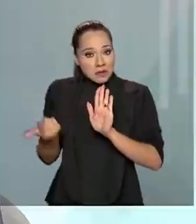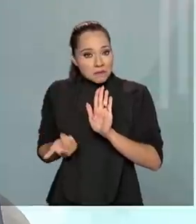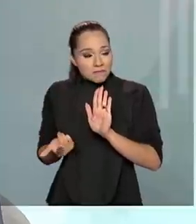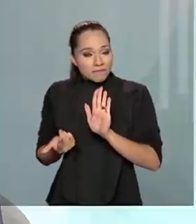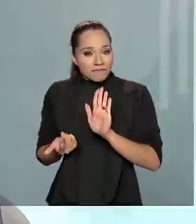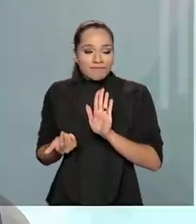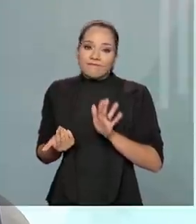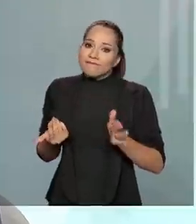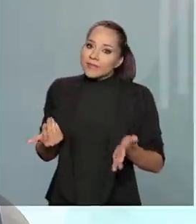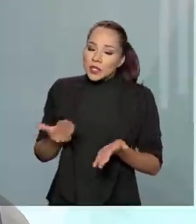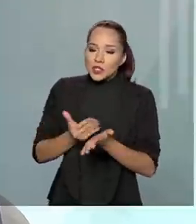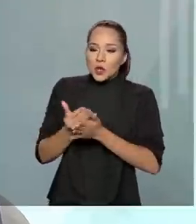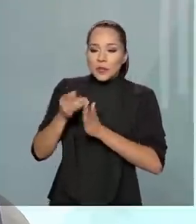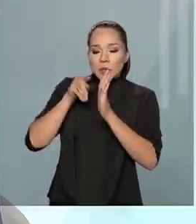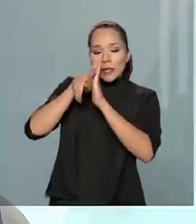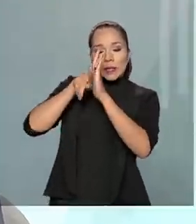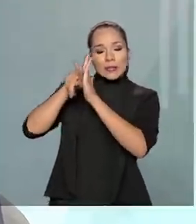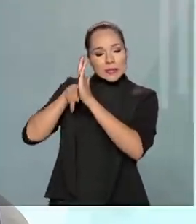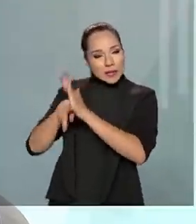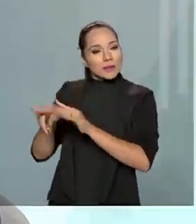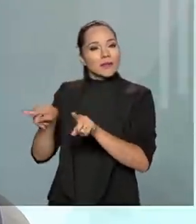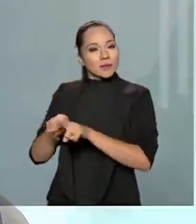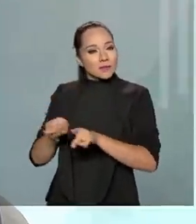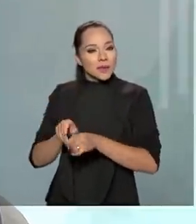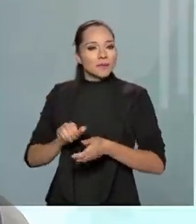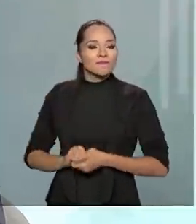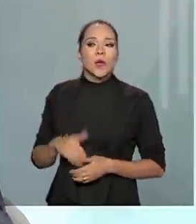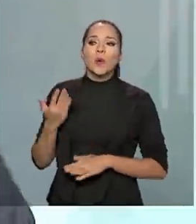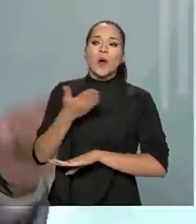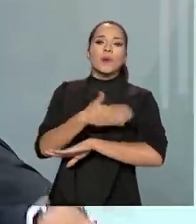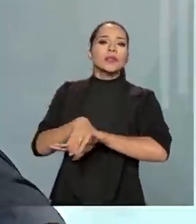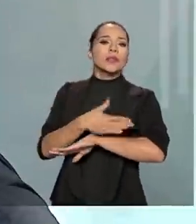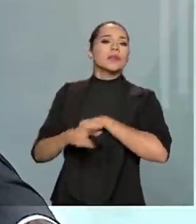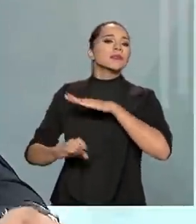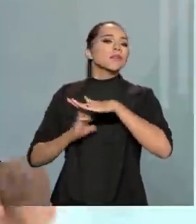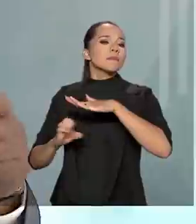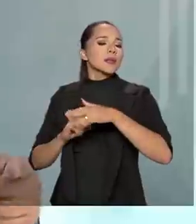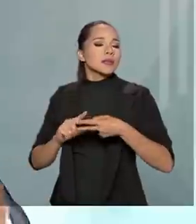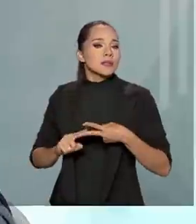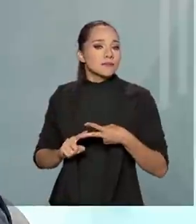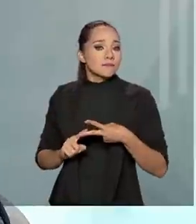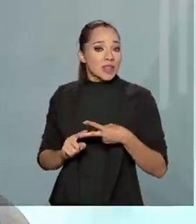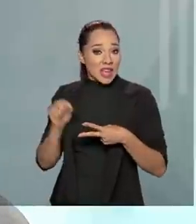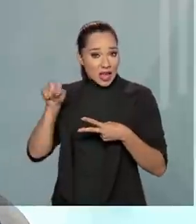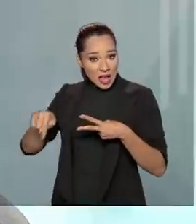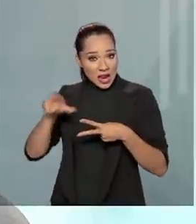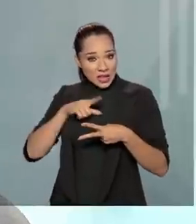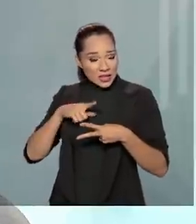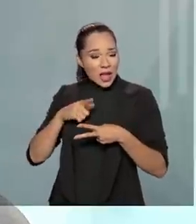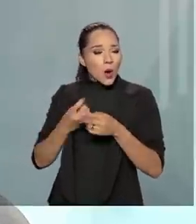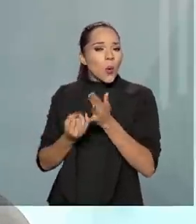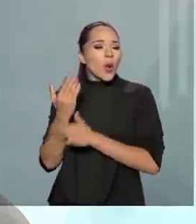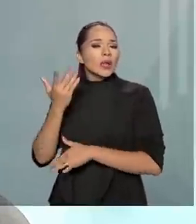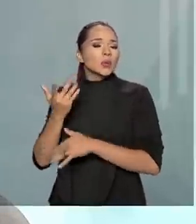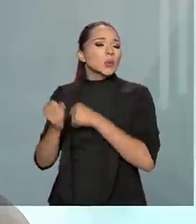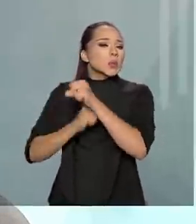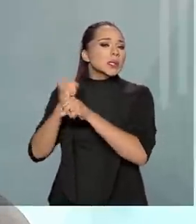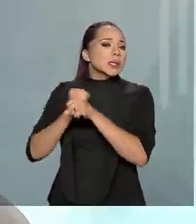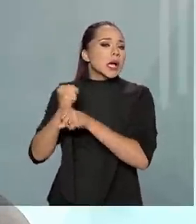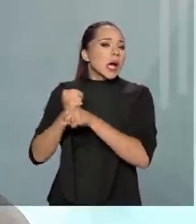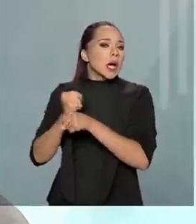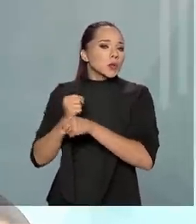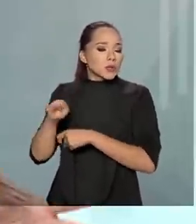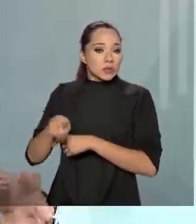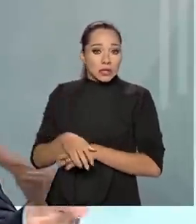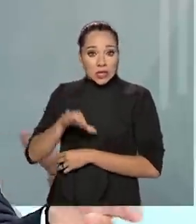de serviços? Então, passamos a verificar também. Olha, qual é endereço dessa empresa? Ela realmente está no mercado há quanto tempo? Nós verificamos